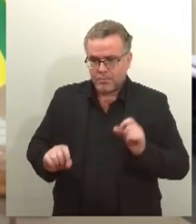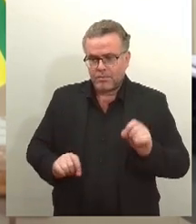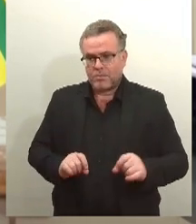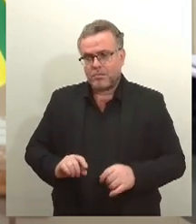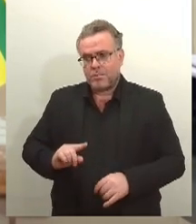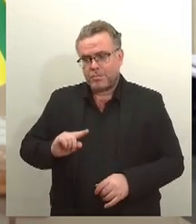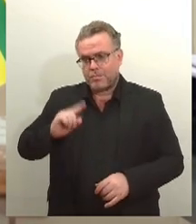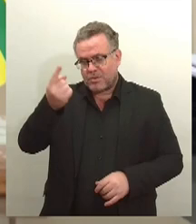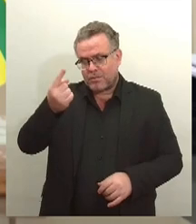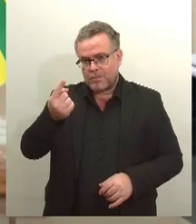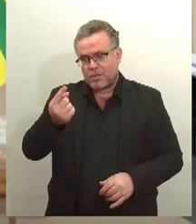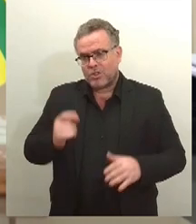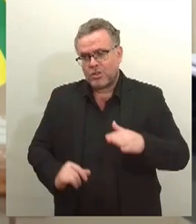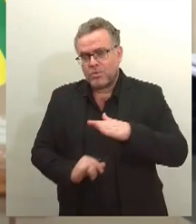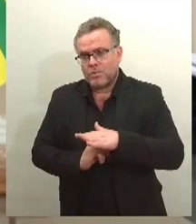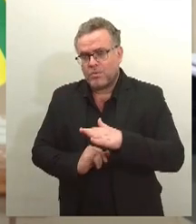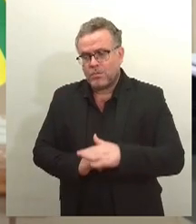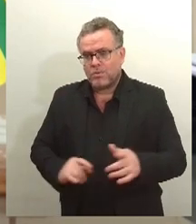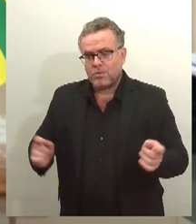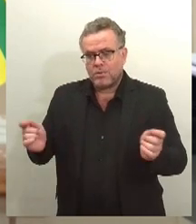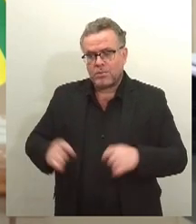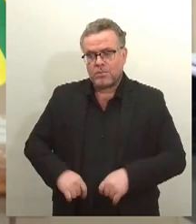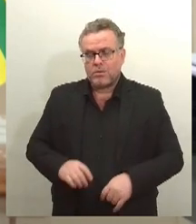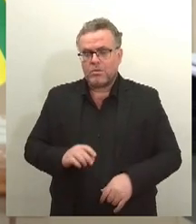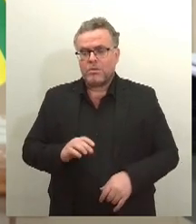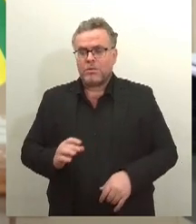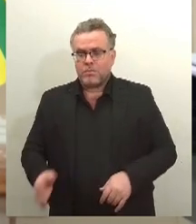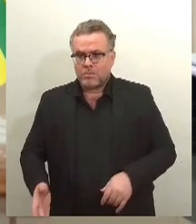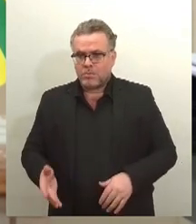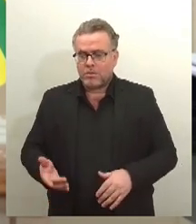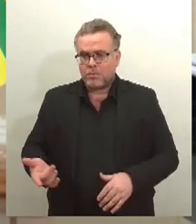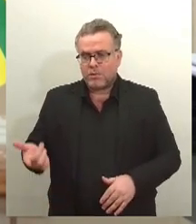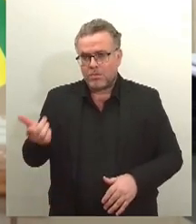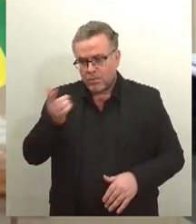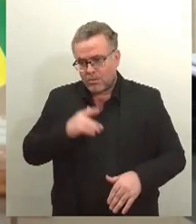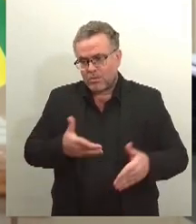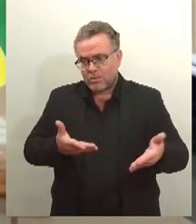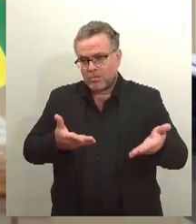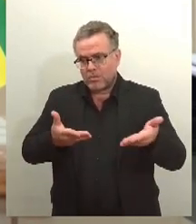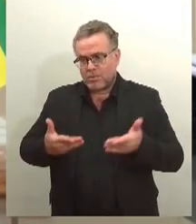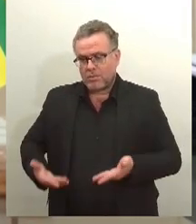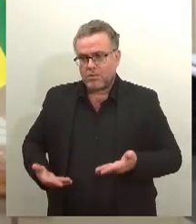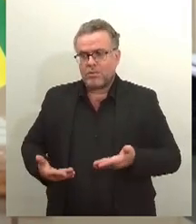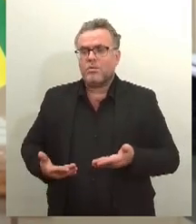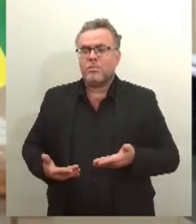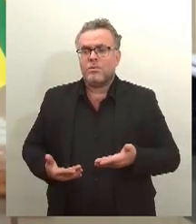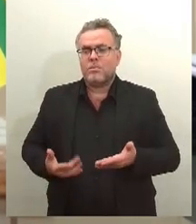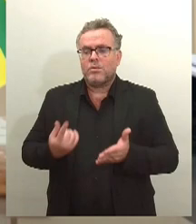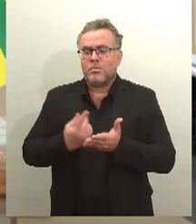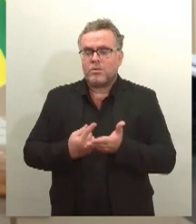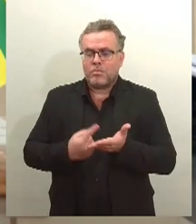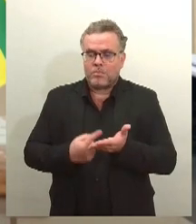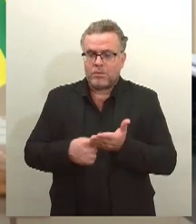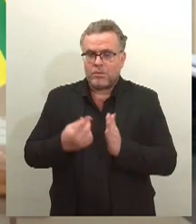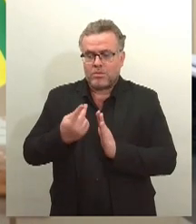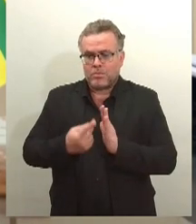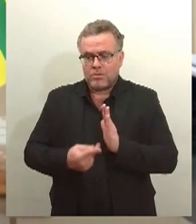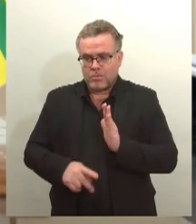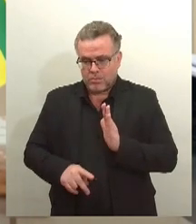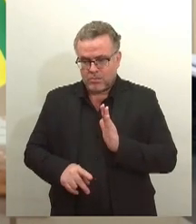órgão delegado do Inmetro a receber esse projeto no próximo dia 10.